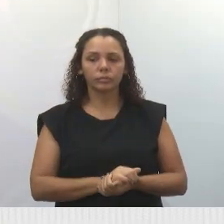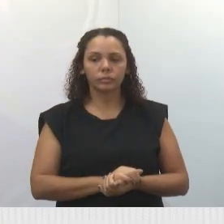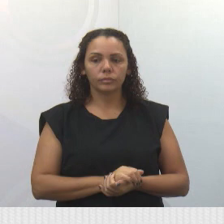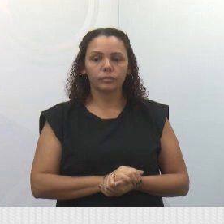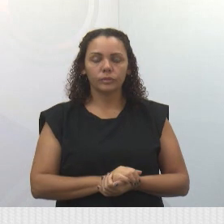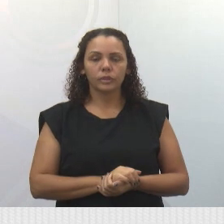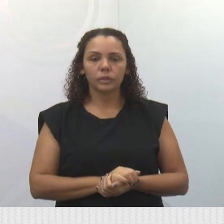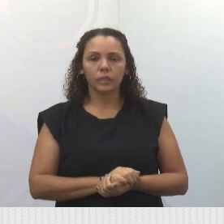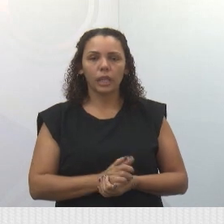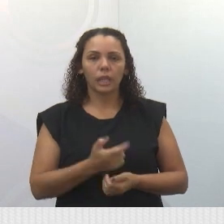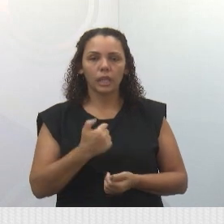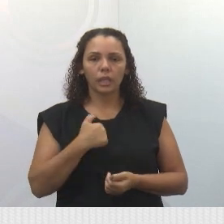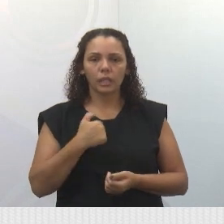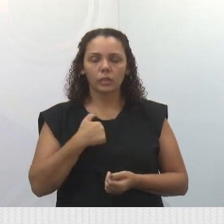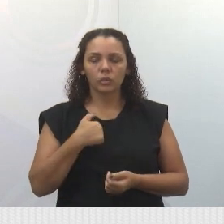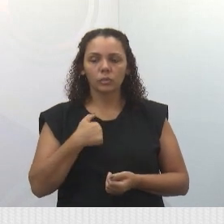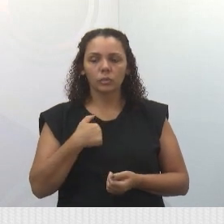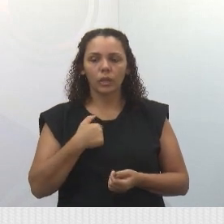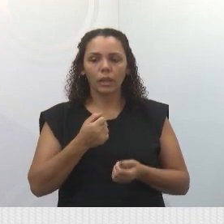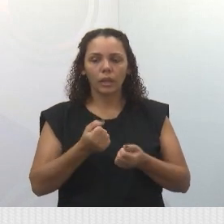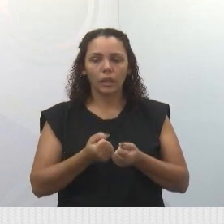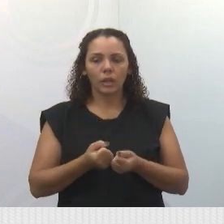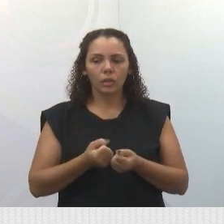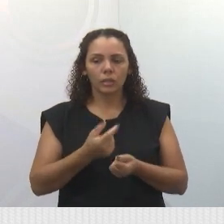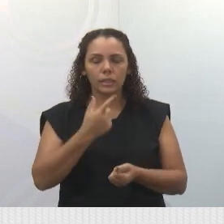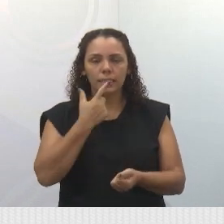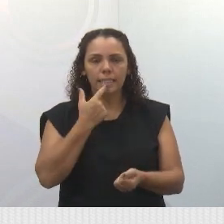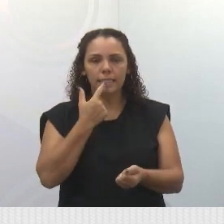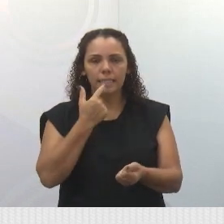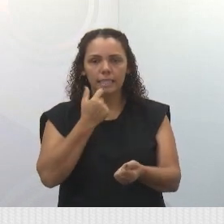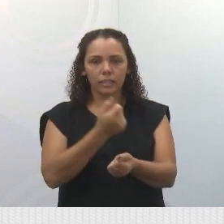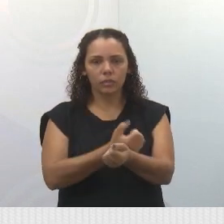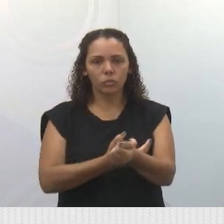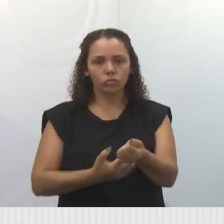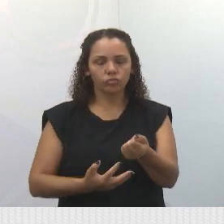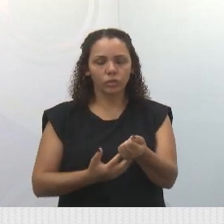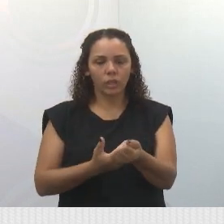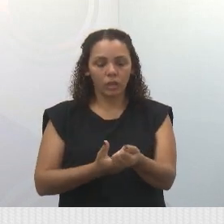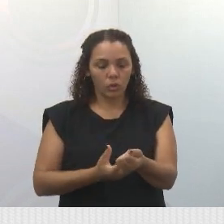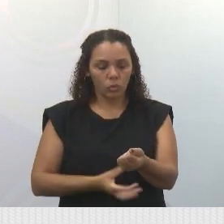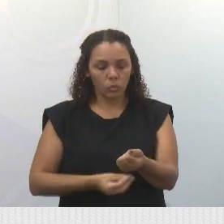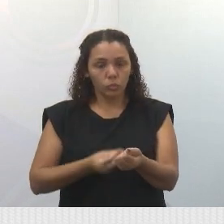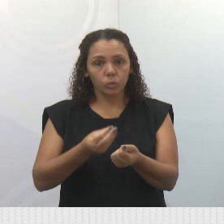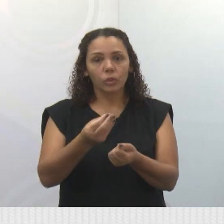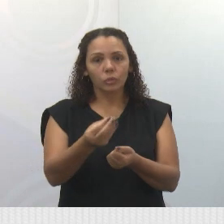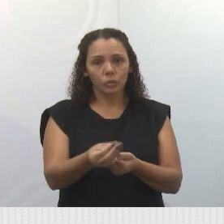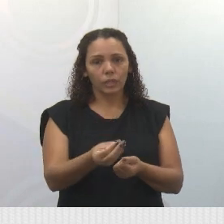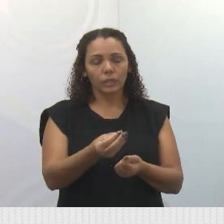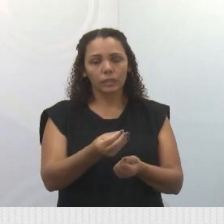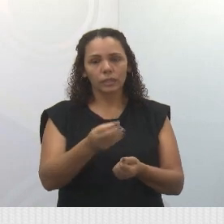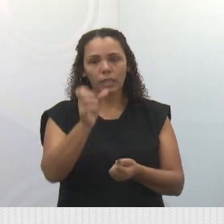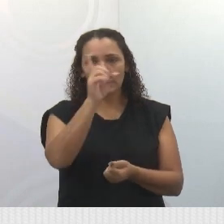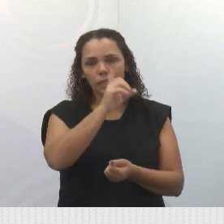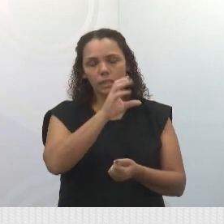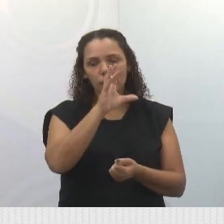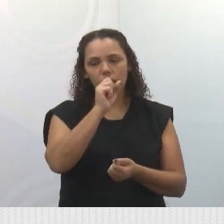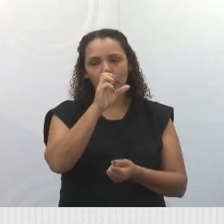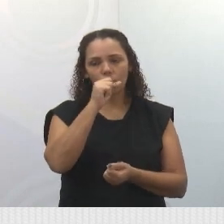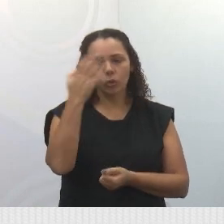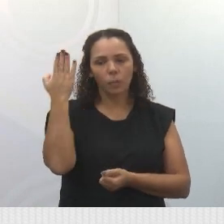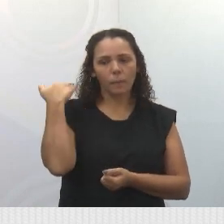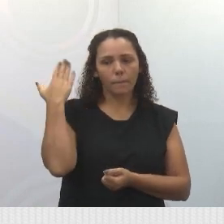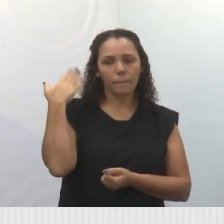Eu estive fazendo uma doação de sangue no sábado passado. É o Doa Jacarei.